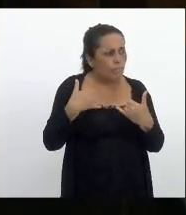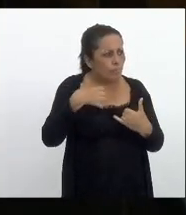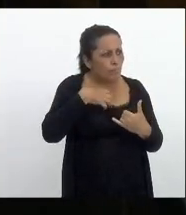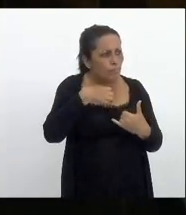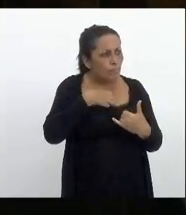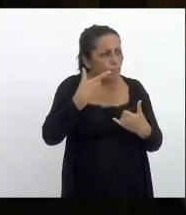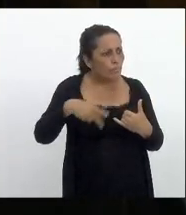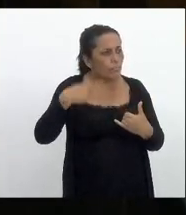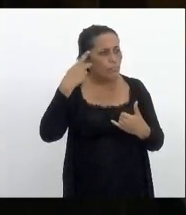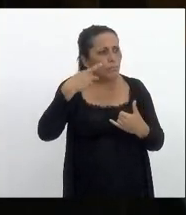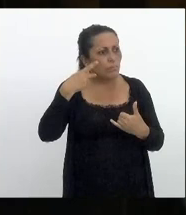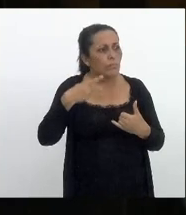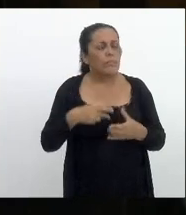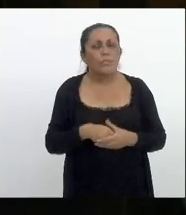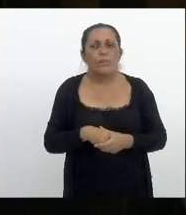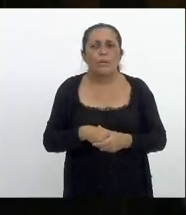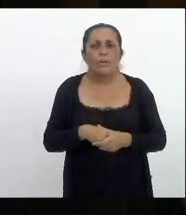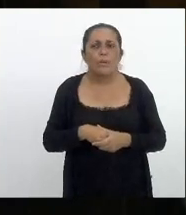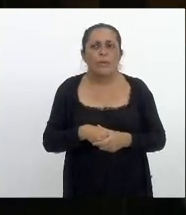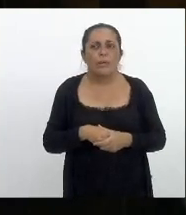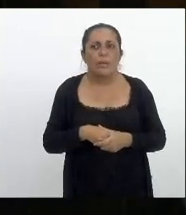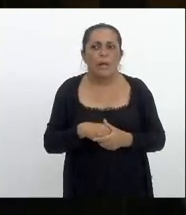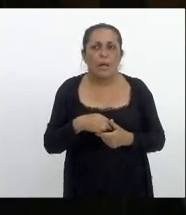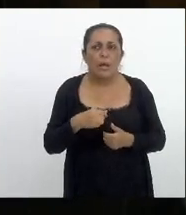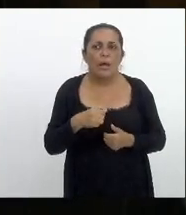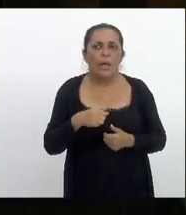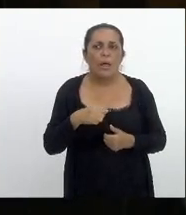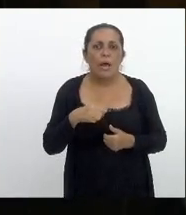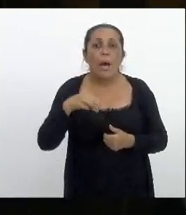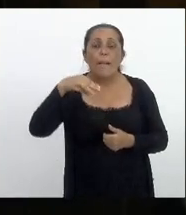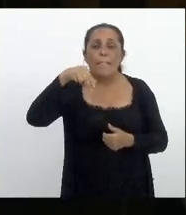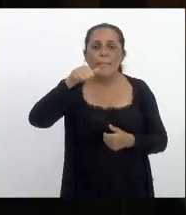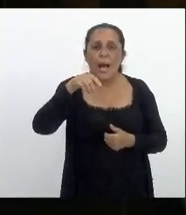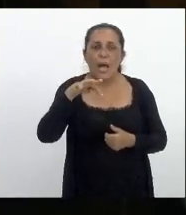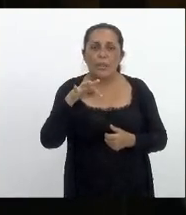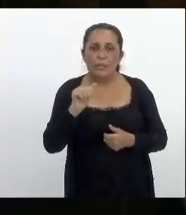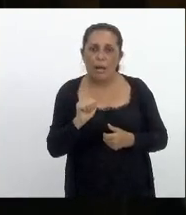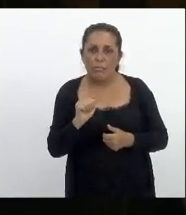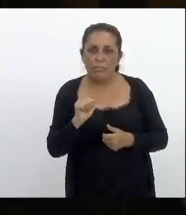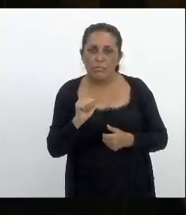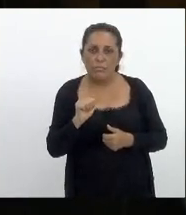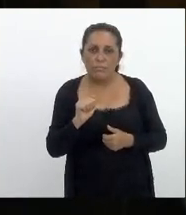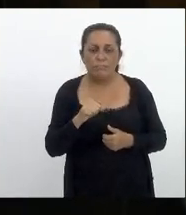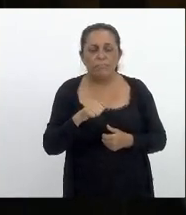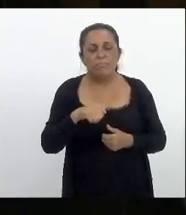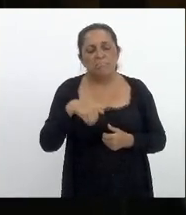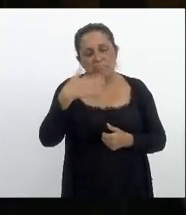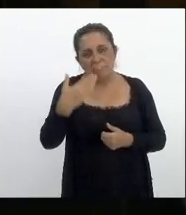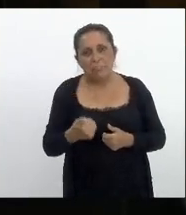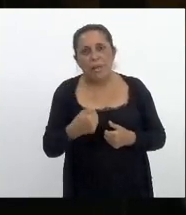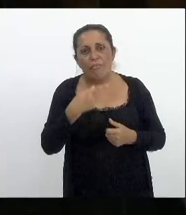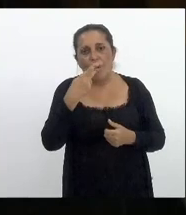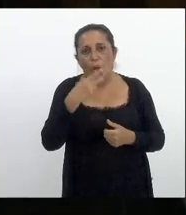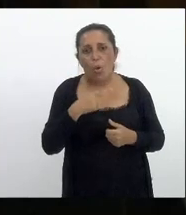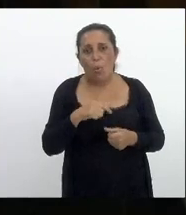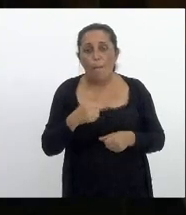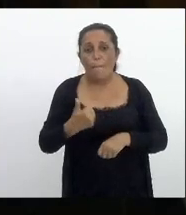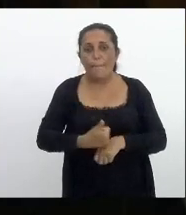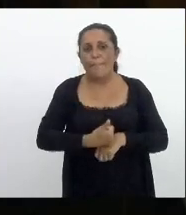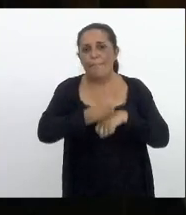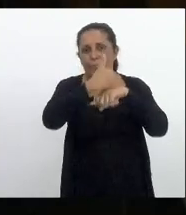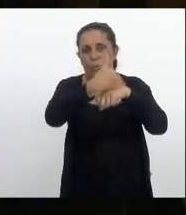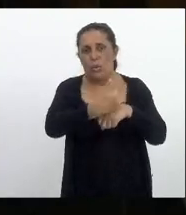eu ouvi uma fala da nobre deputada Marta Rocha quando ela citou prioridade